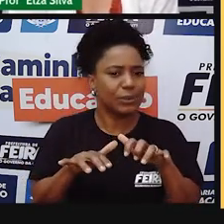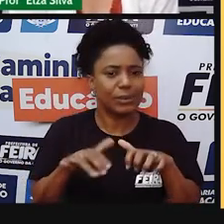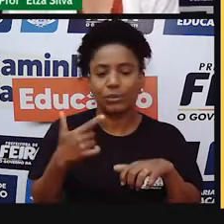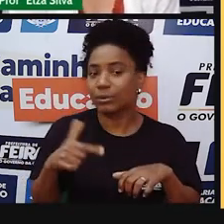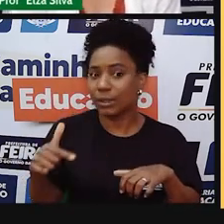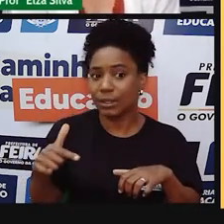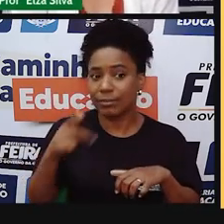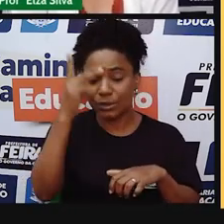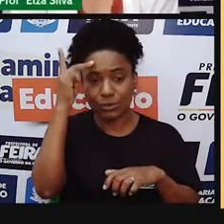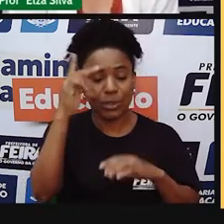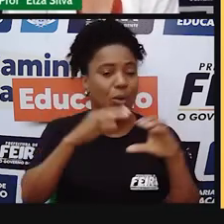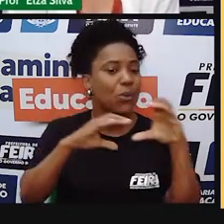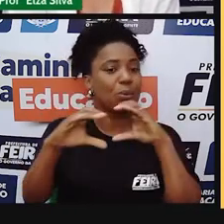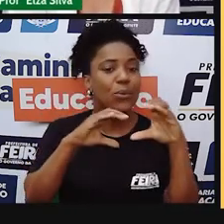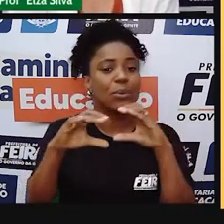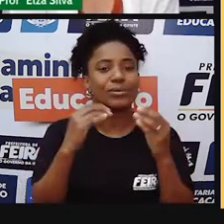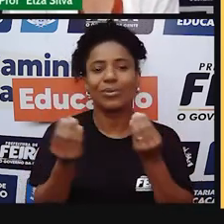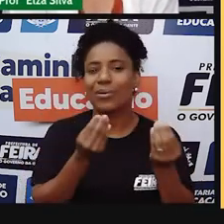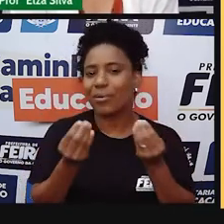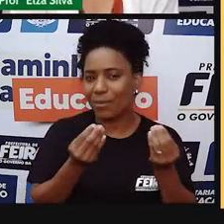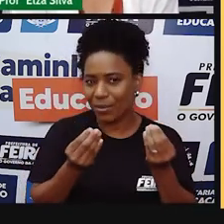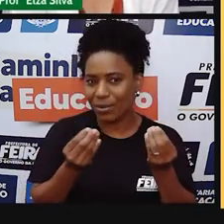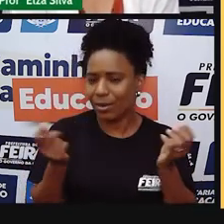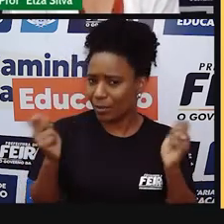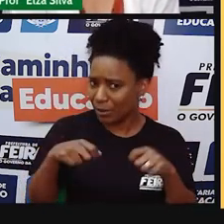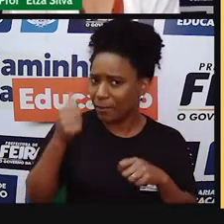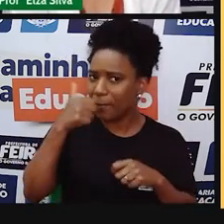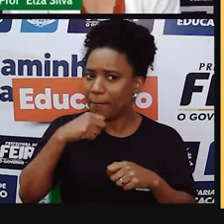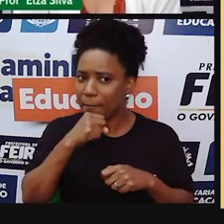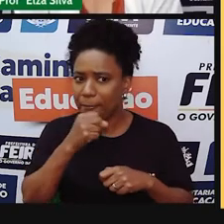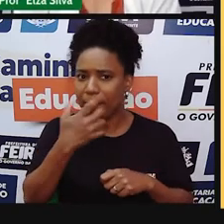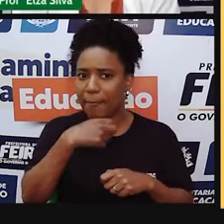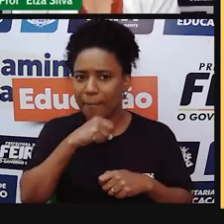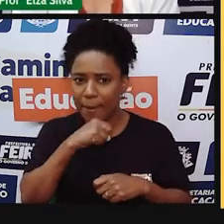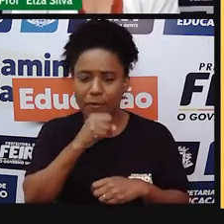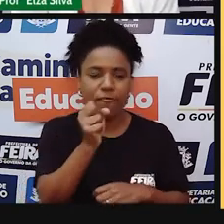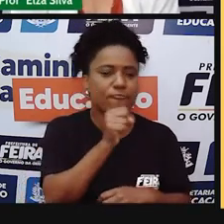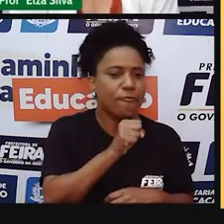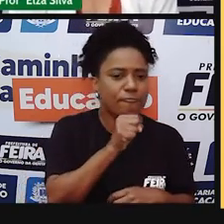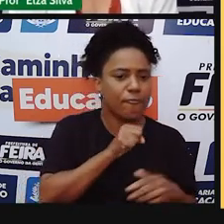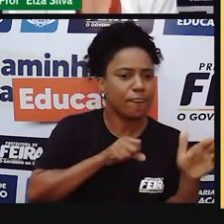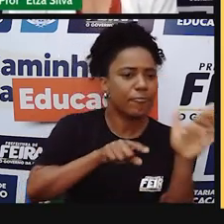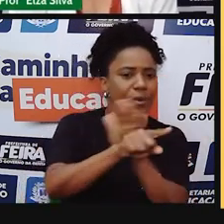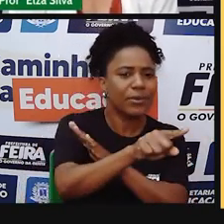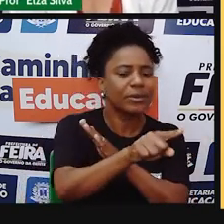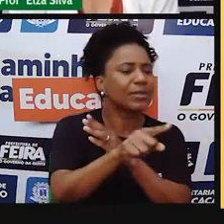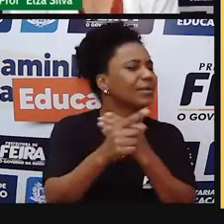Conversa um pouquinho com seus pais, seus avós. E faz essa pergunta para eles.